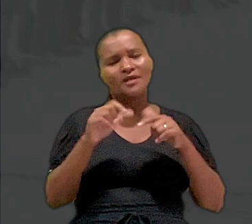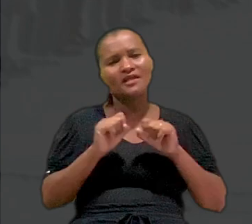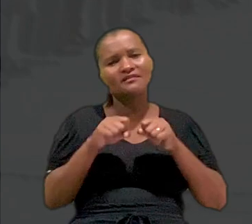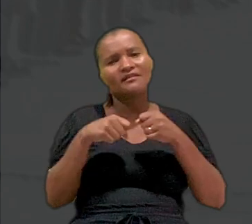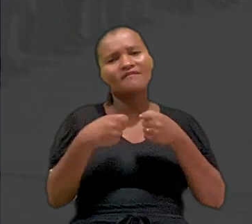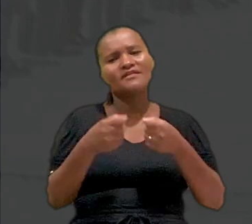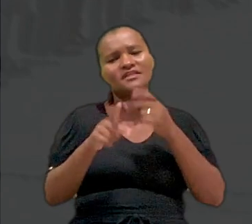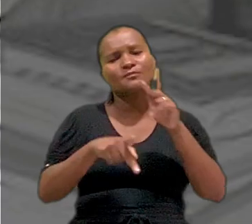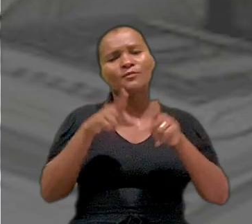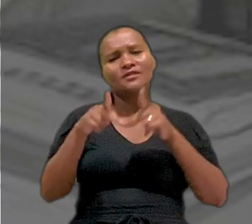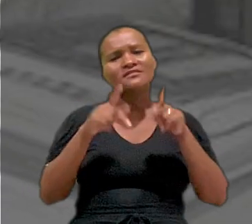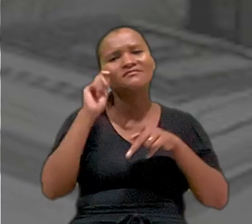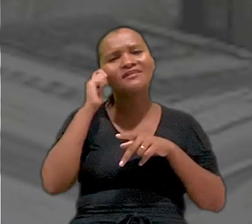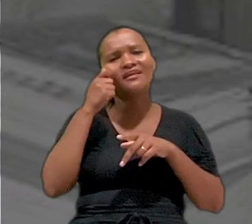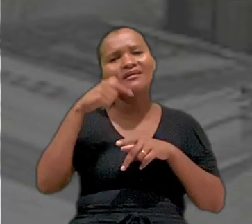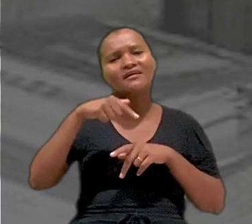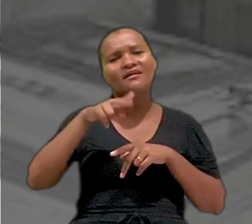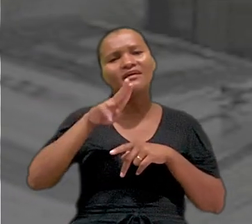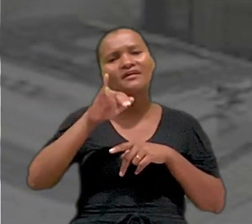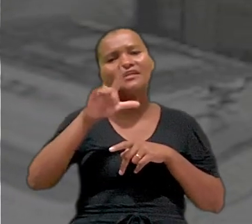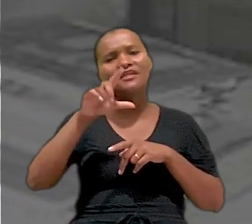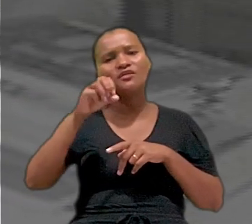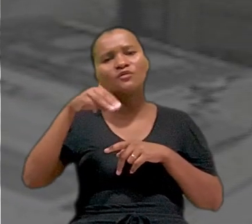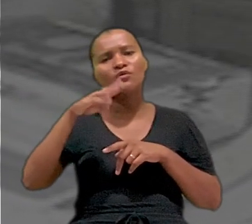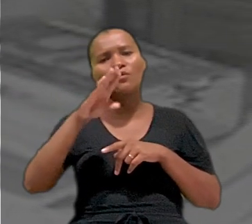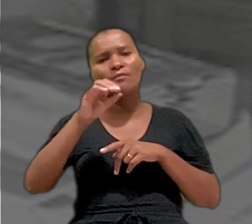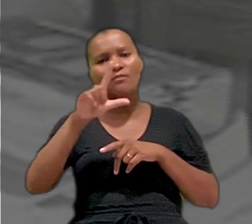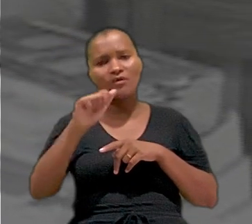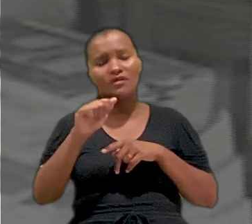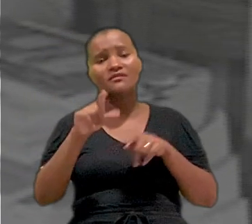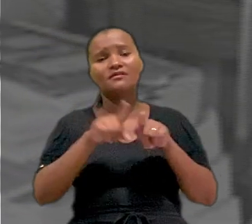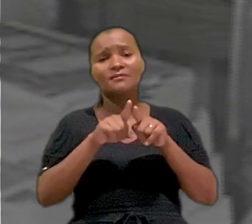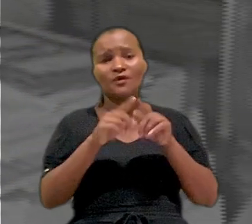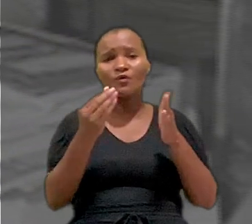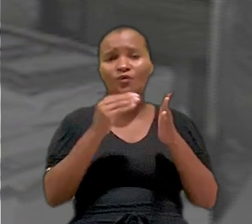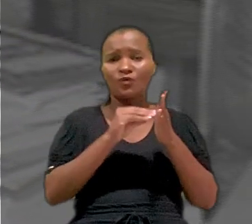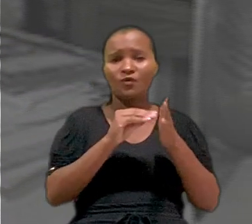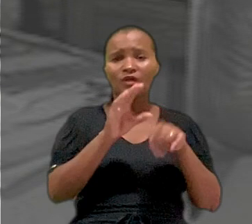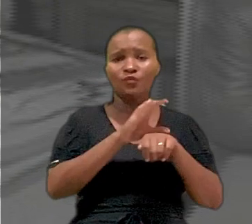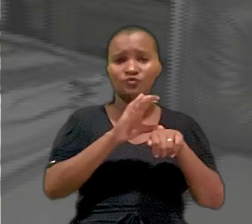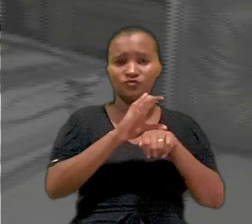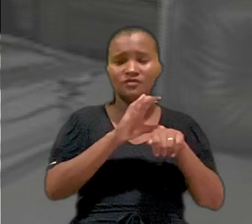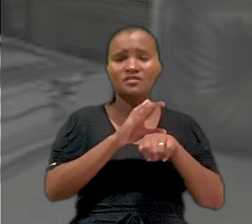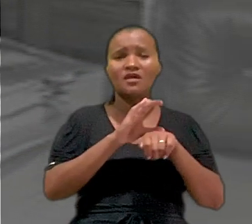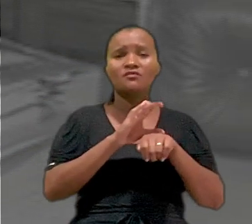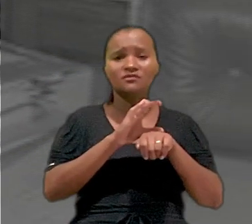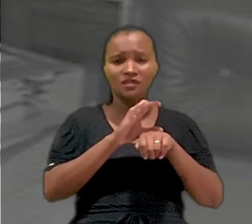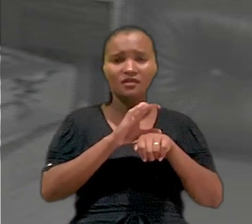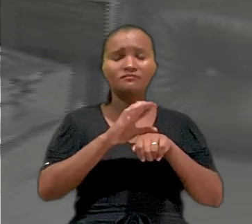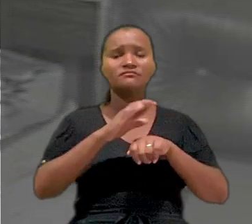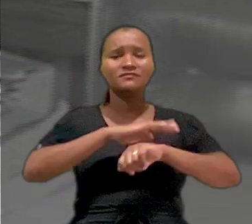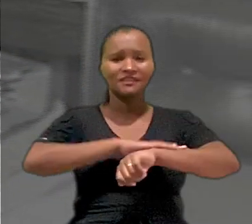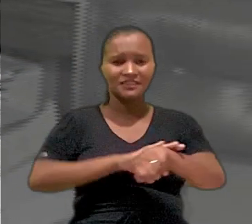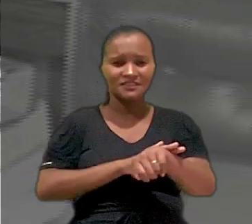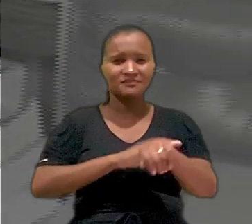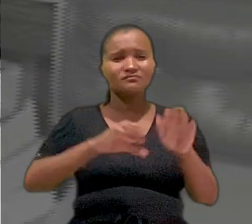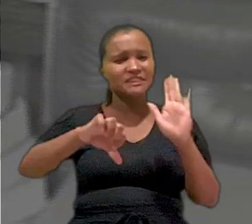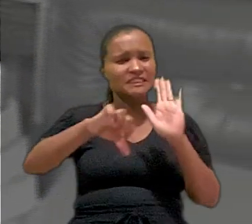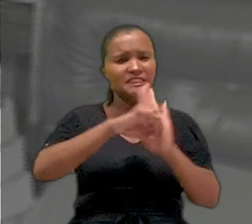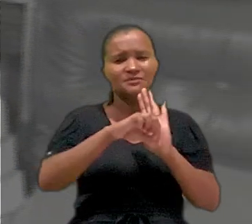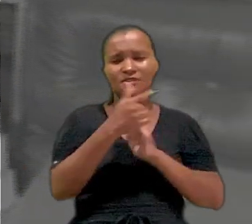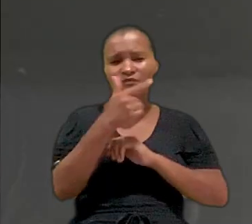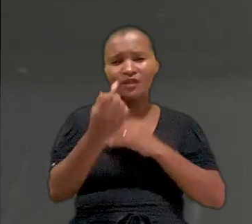população quilombola. Ele também incluiu no texto constitucional o racismo como crime inafiançável e